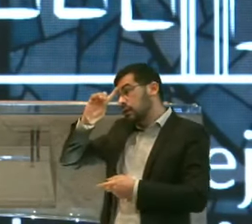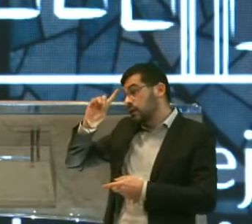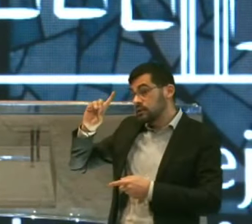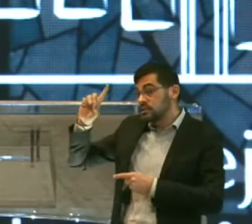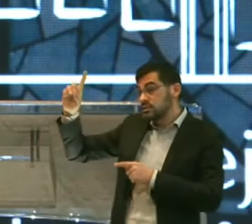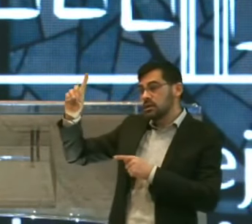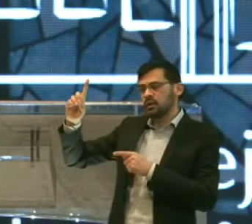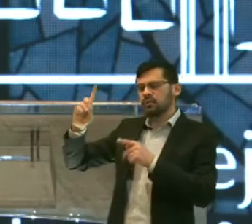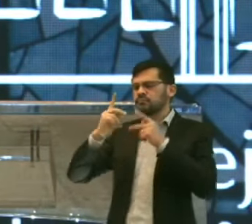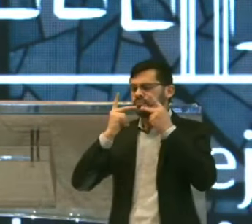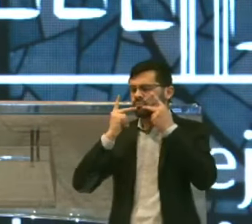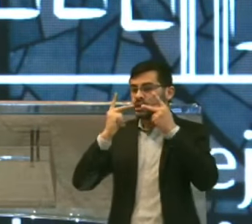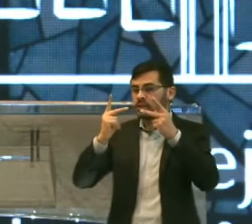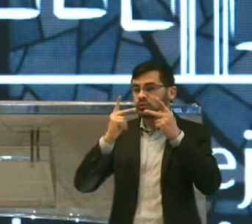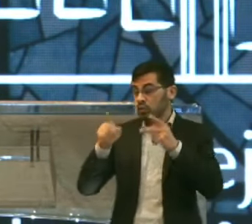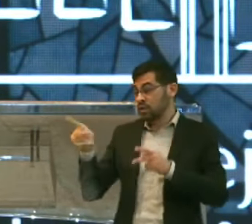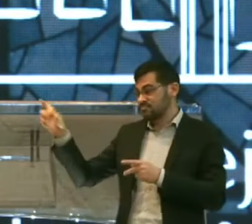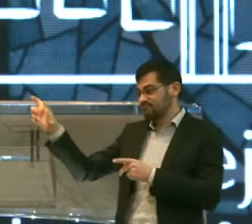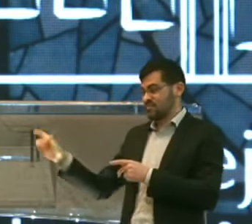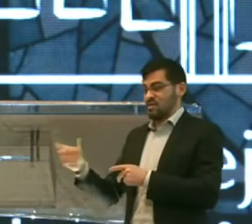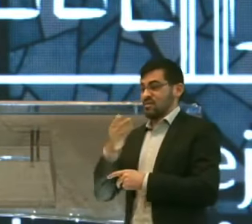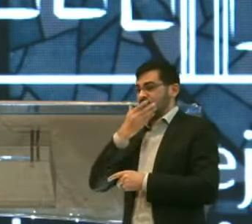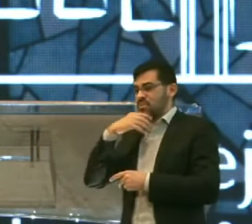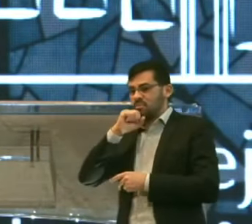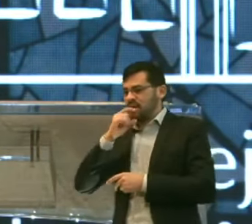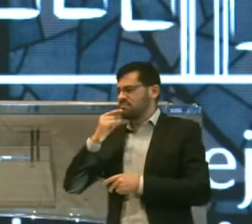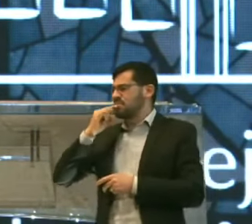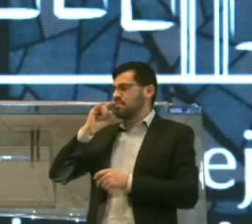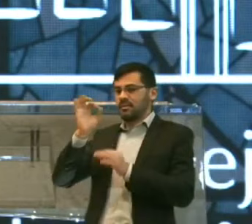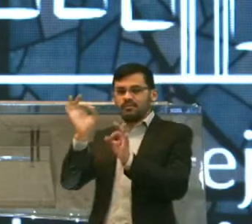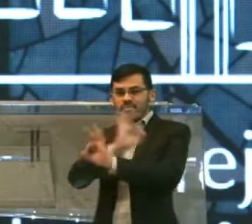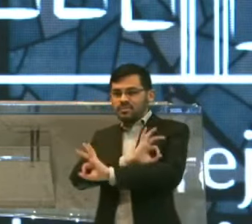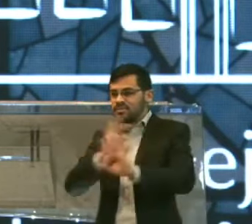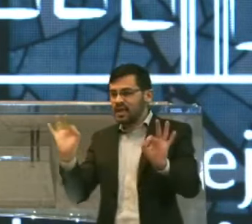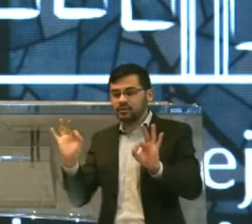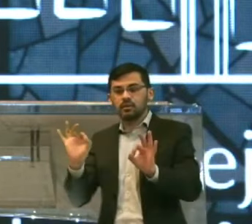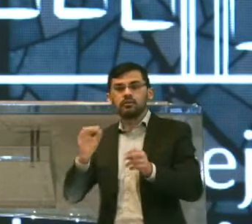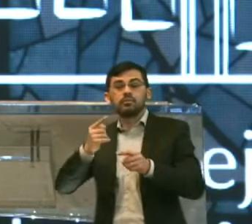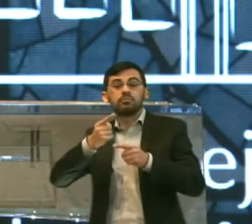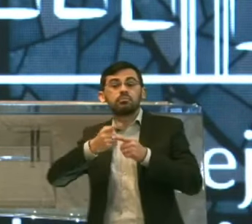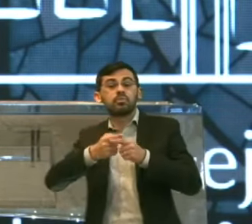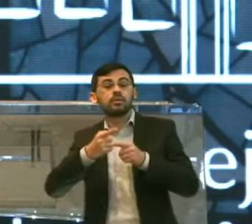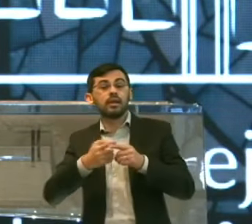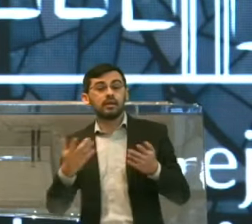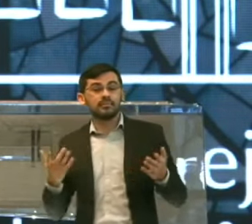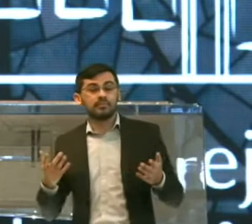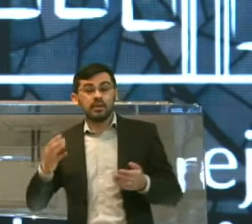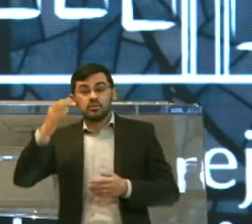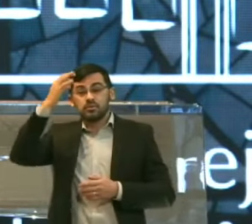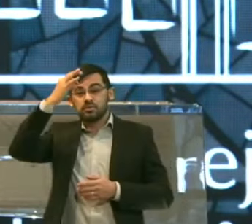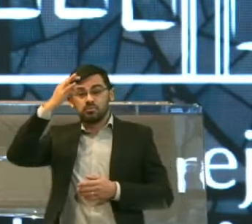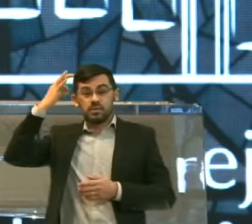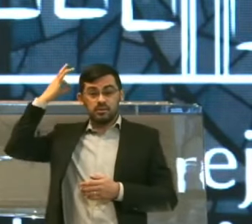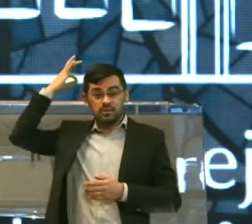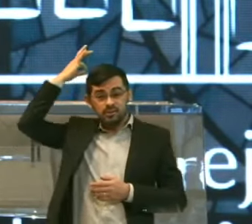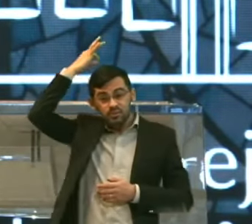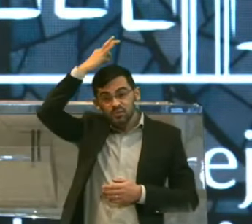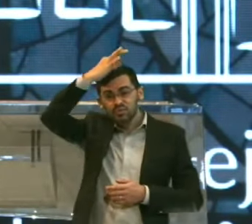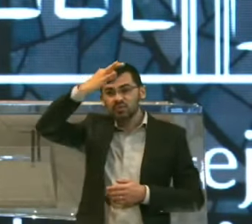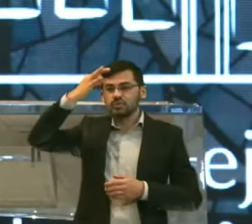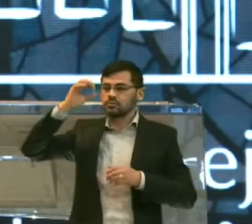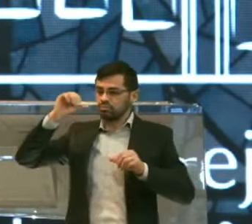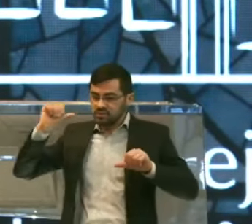diante Nunca mais Papai colocou Uma gota de álcool Na boca Por quê? Porque o Espírito de Deus